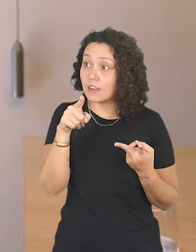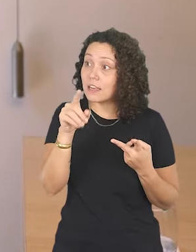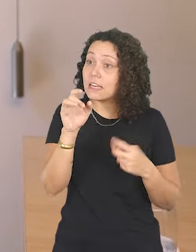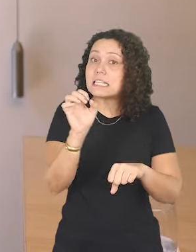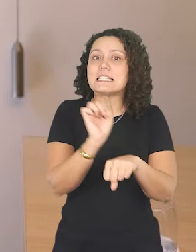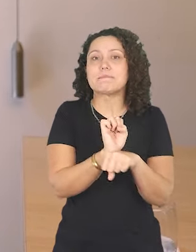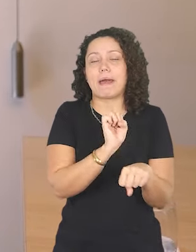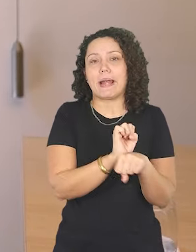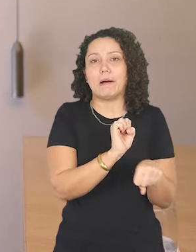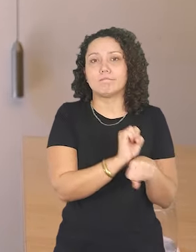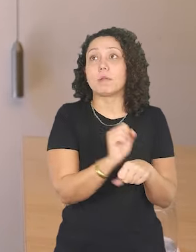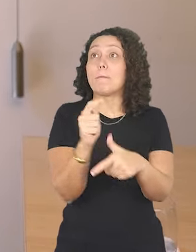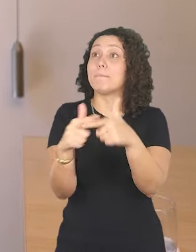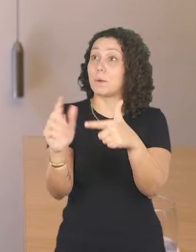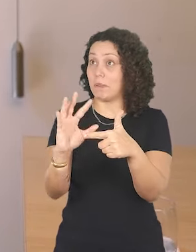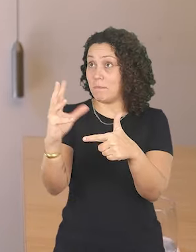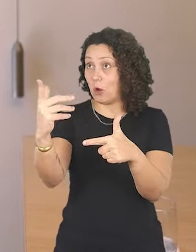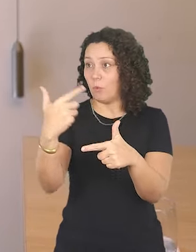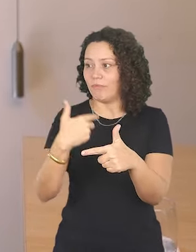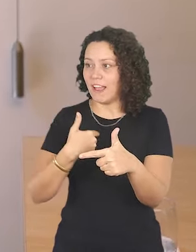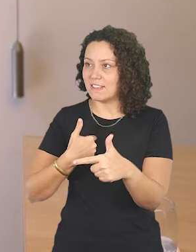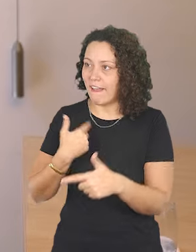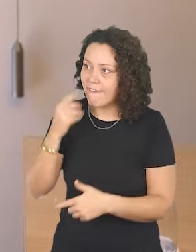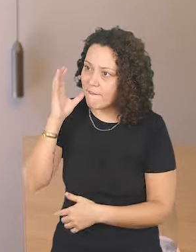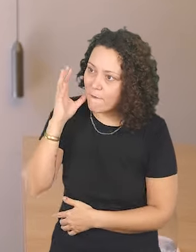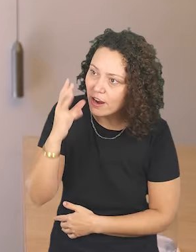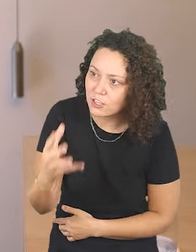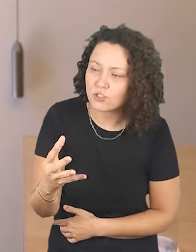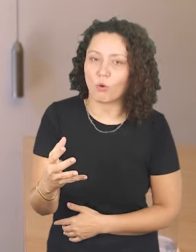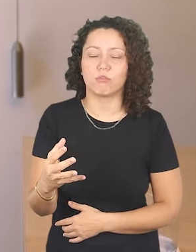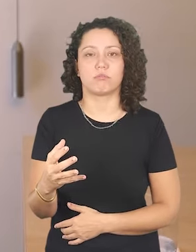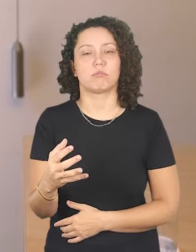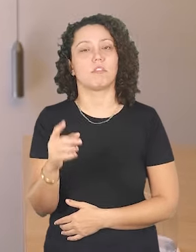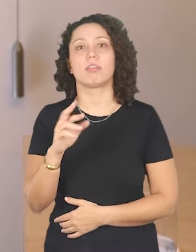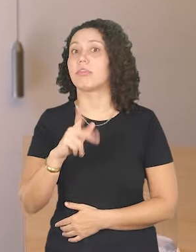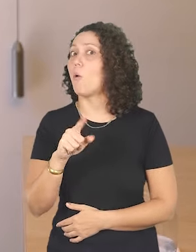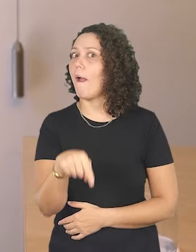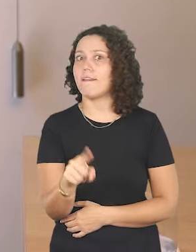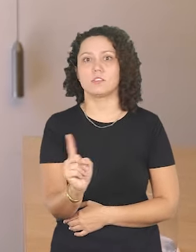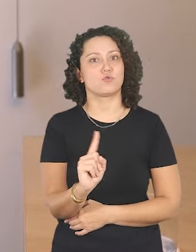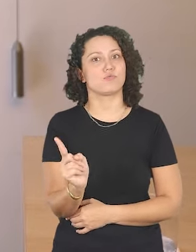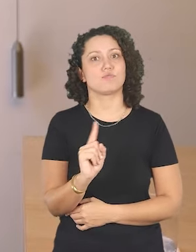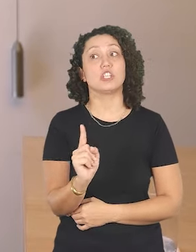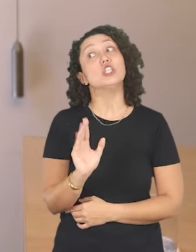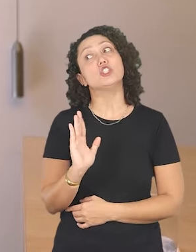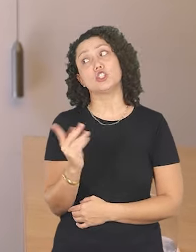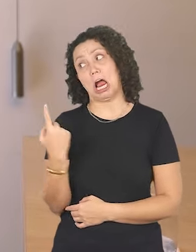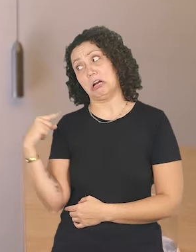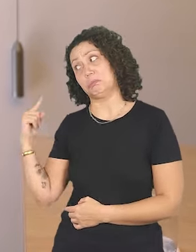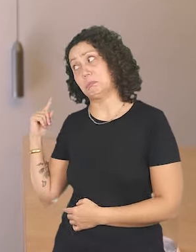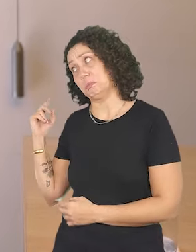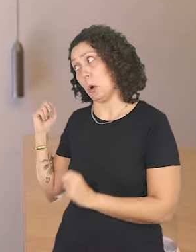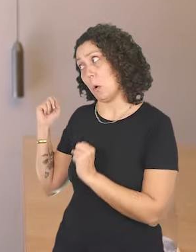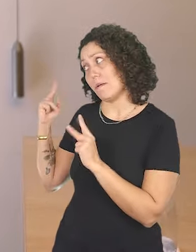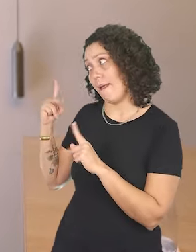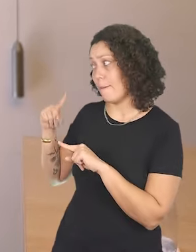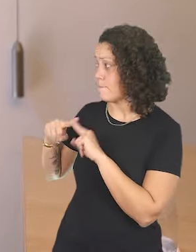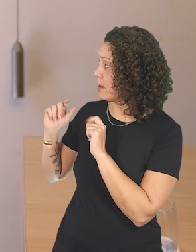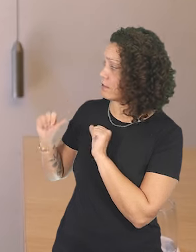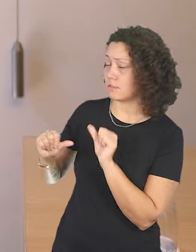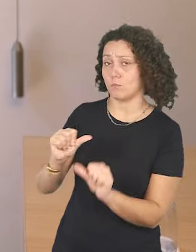esperar para resolver problemas. Não é isso. Não sei se um dia foi, mas ainda bem não é mais.